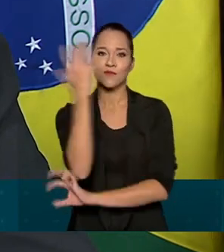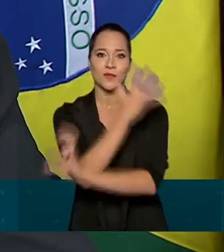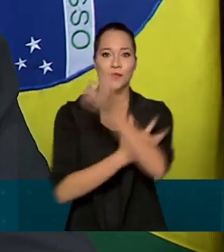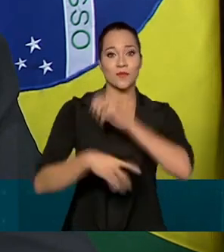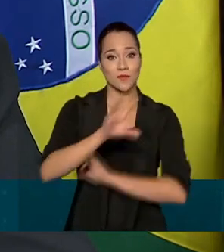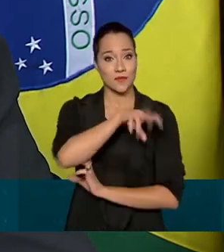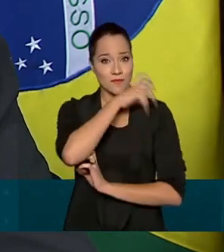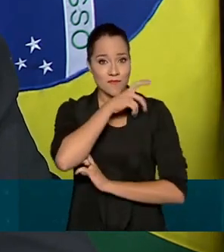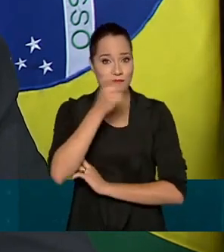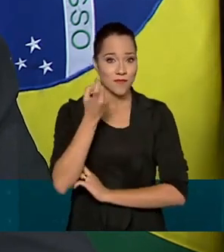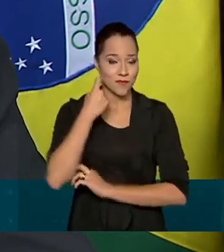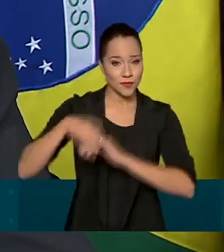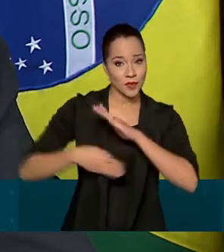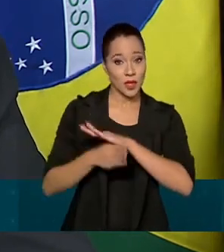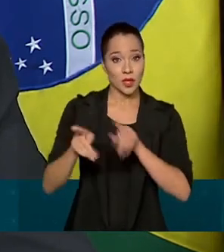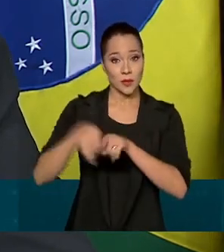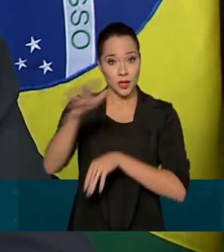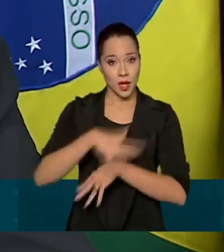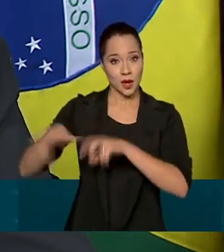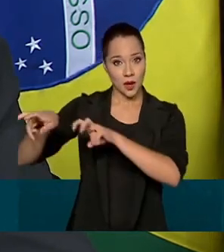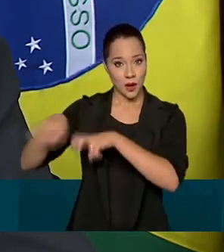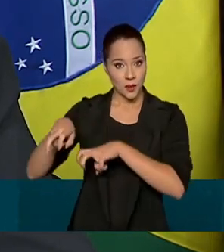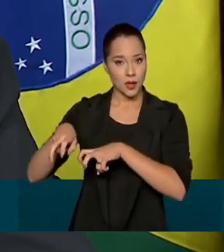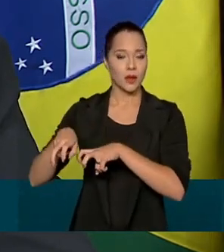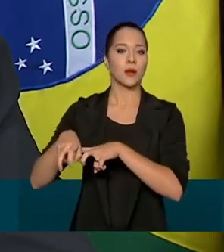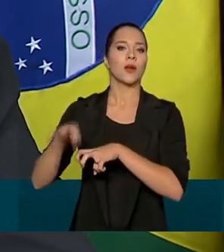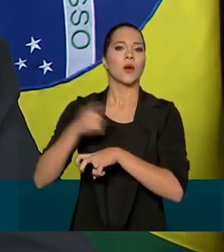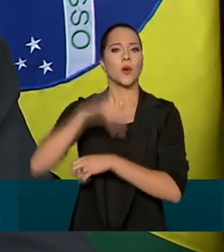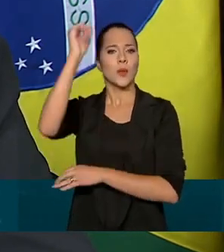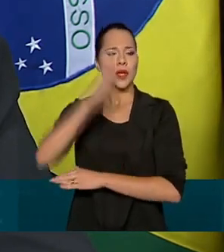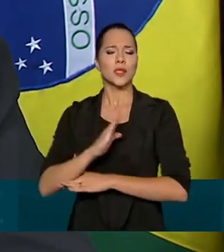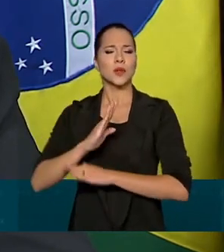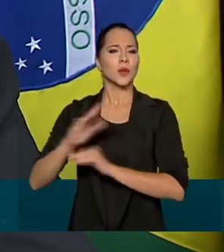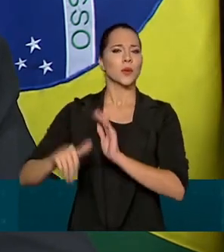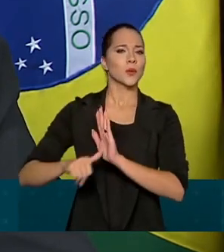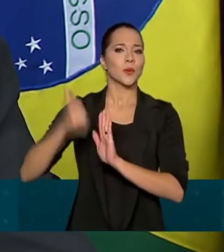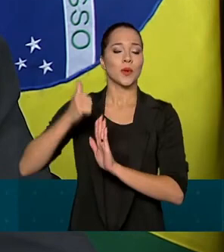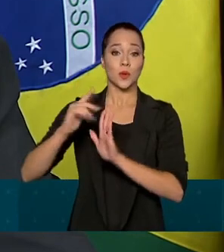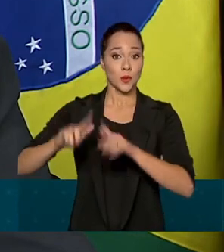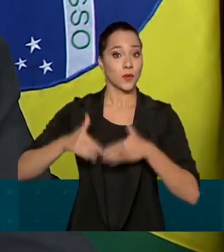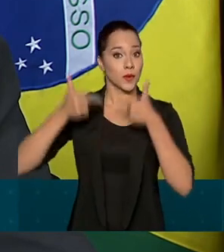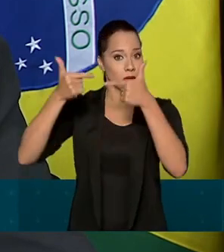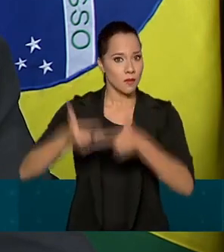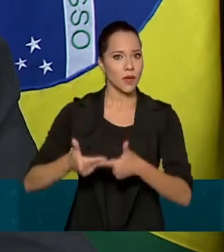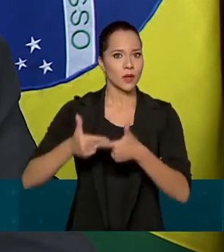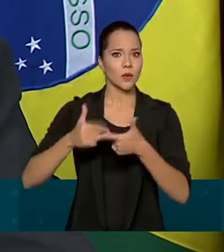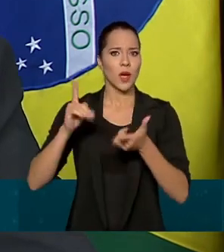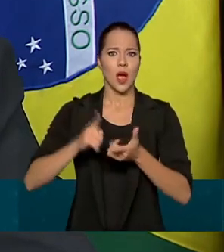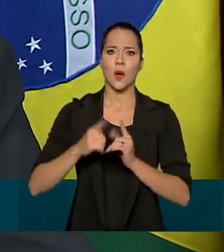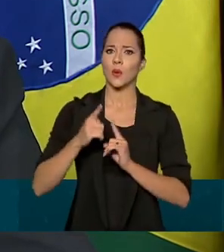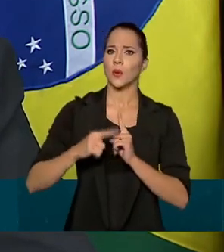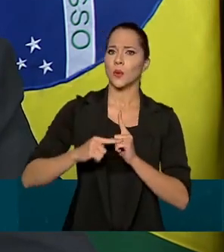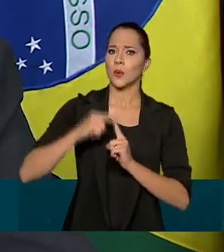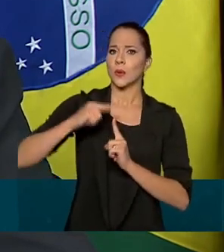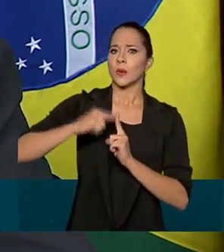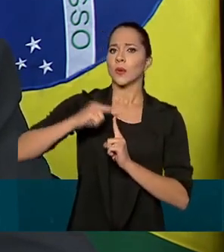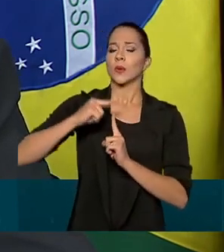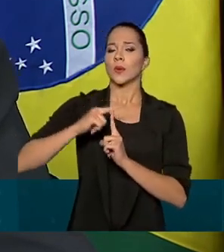Em potência agroambiental, o Brasil está na vanguarda do enfrentamento ao aquecimento global.